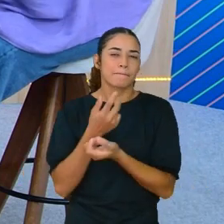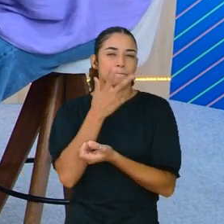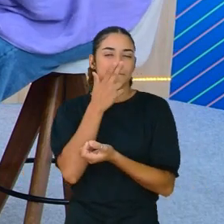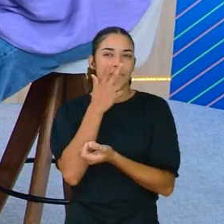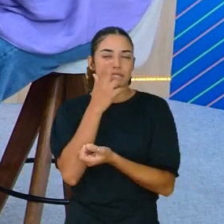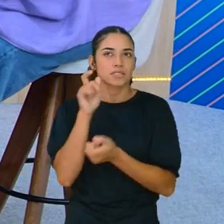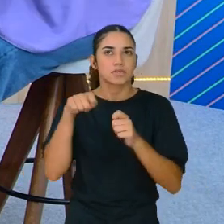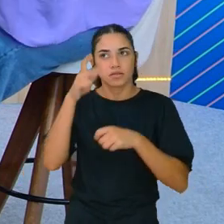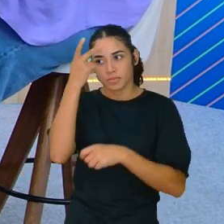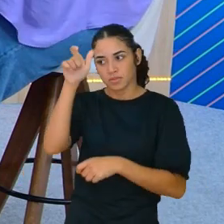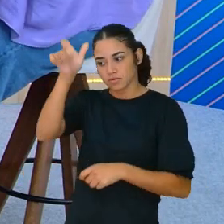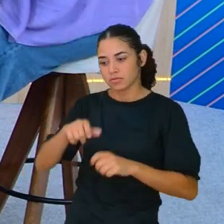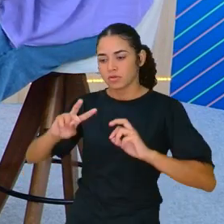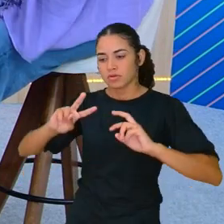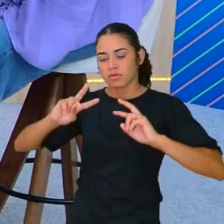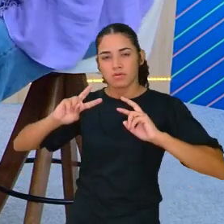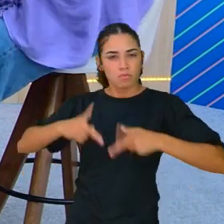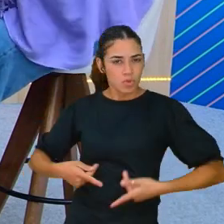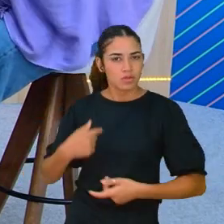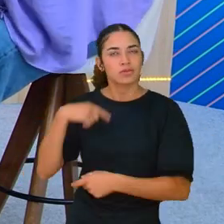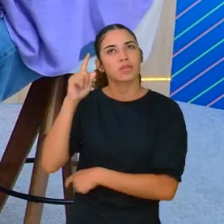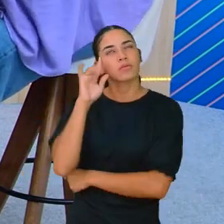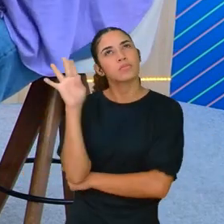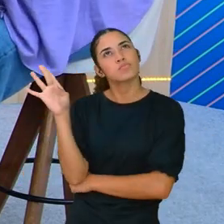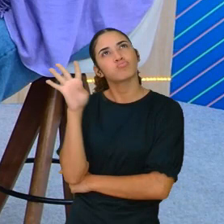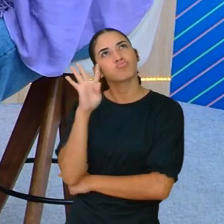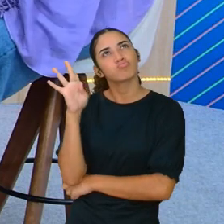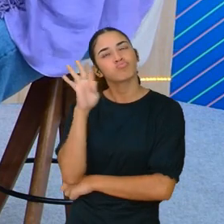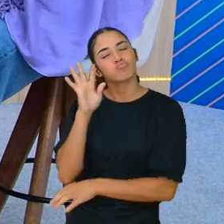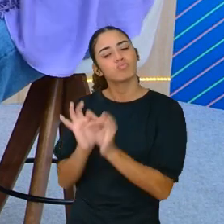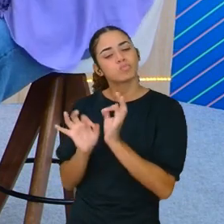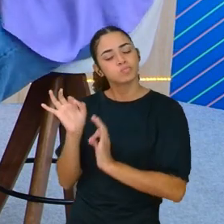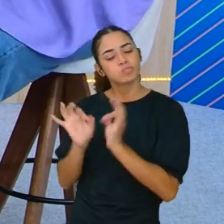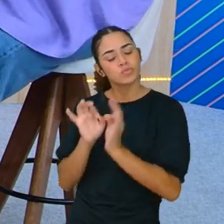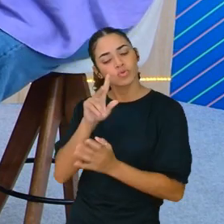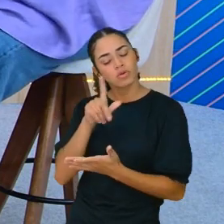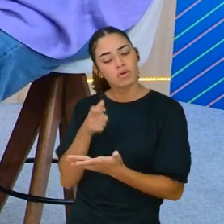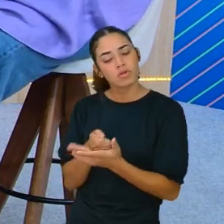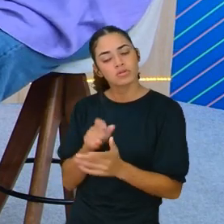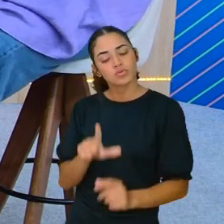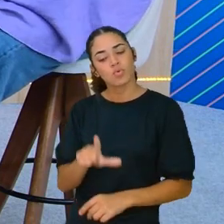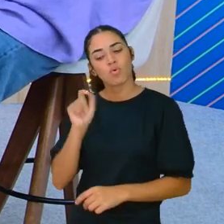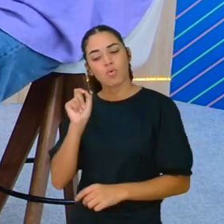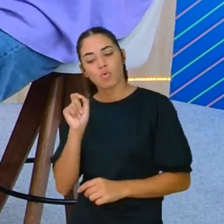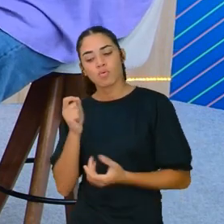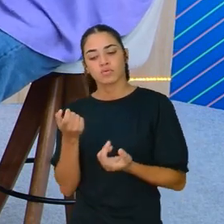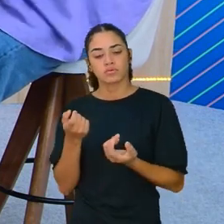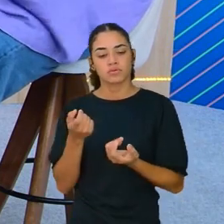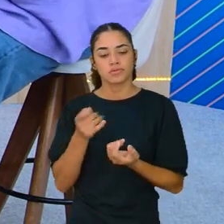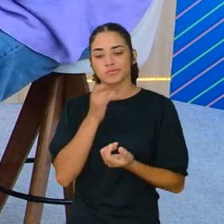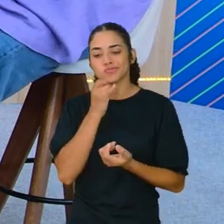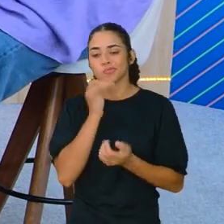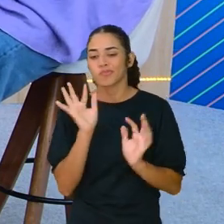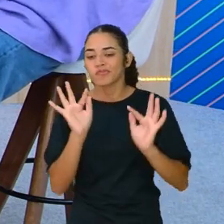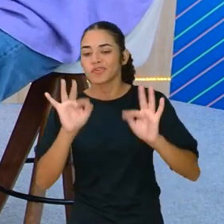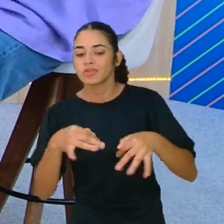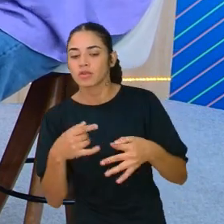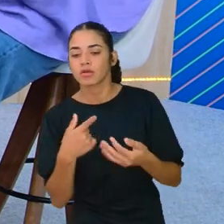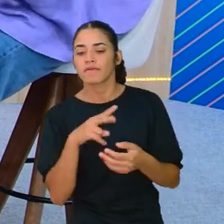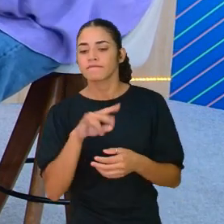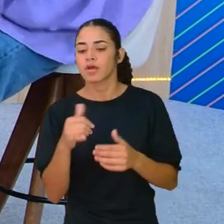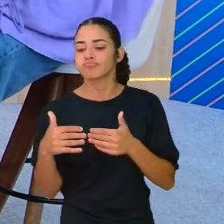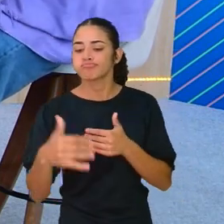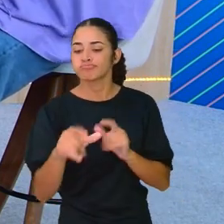humano a pensar, a formular escolhas, a escolher o final de uma questão, a